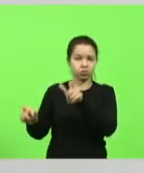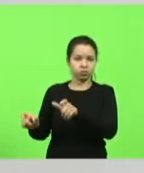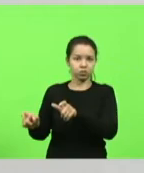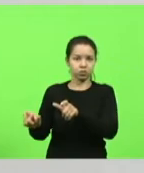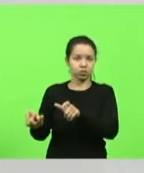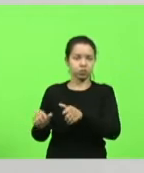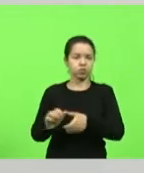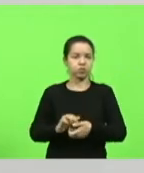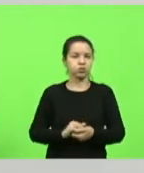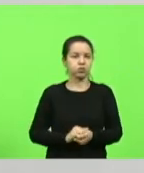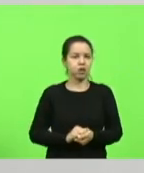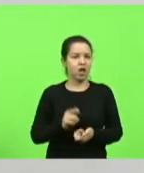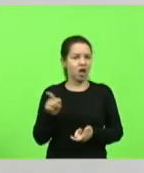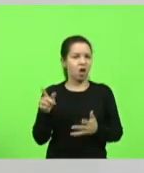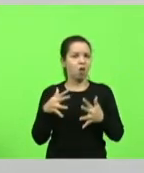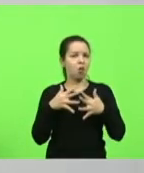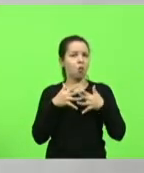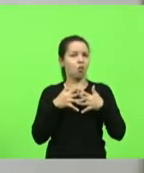confundem